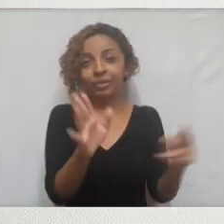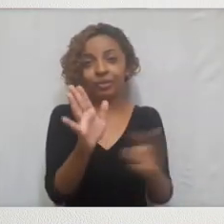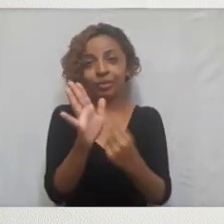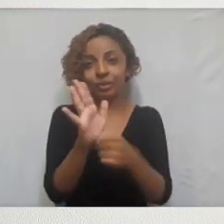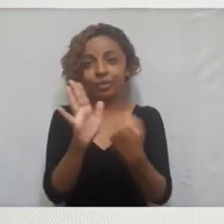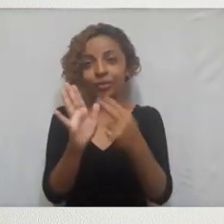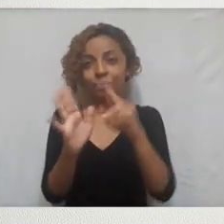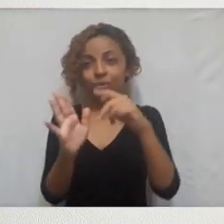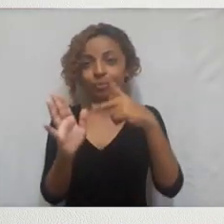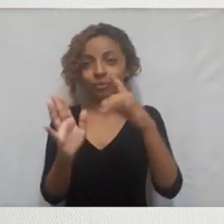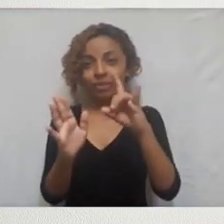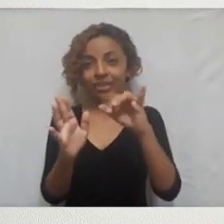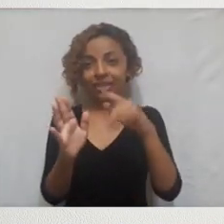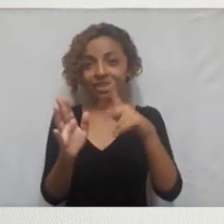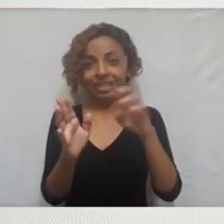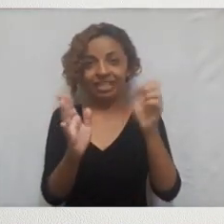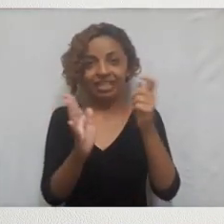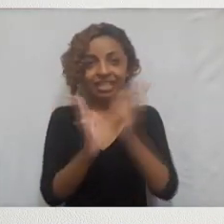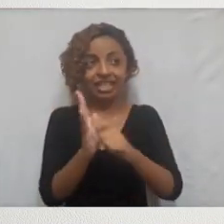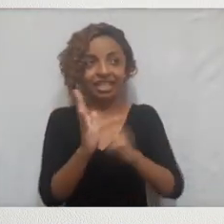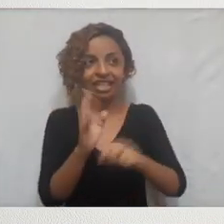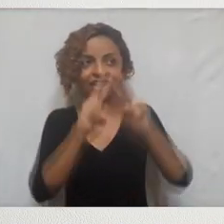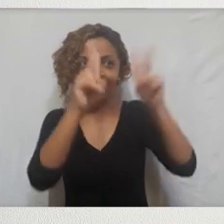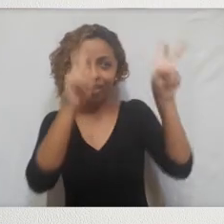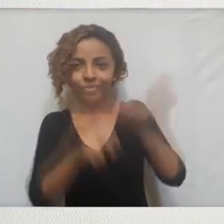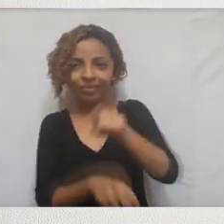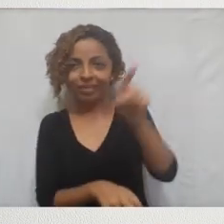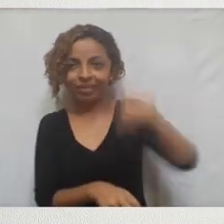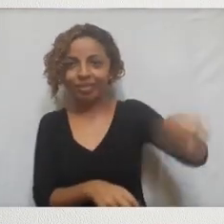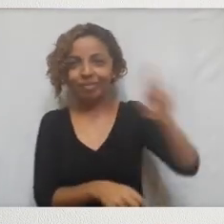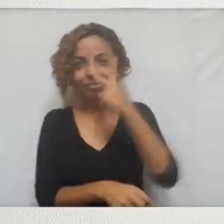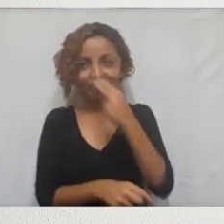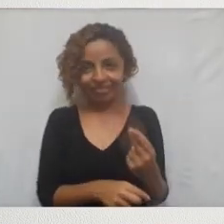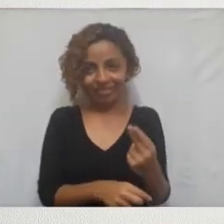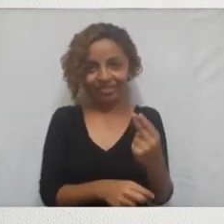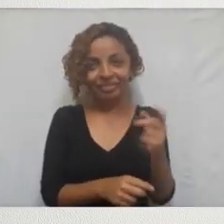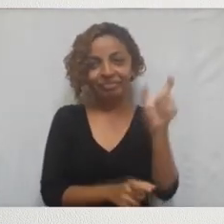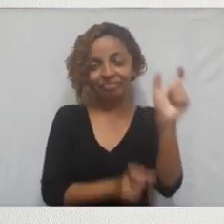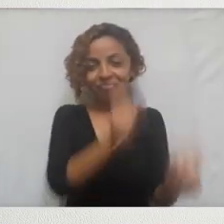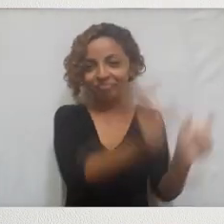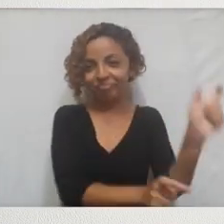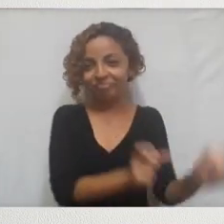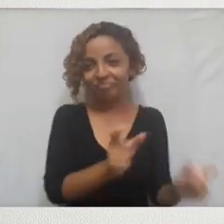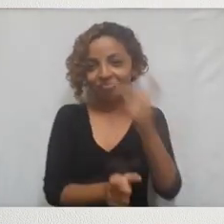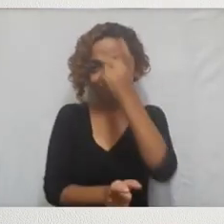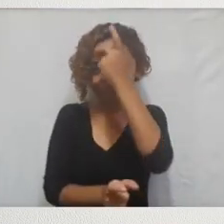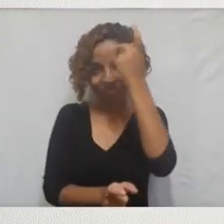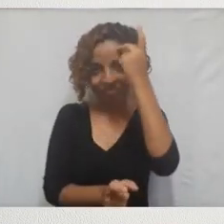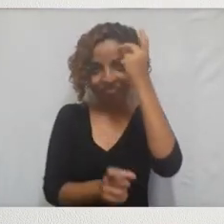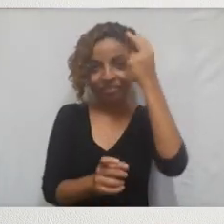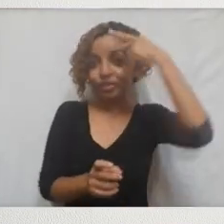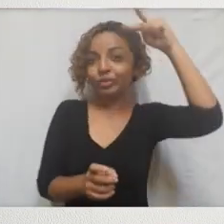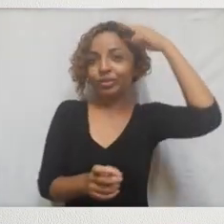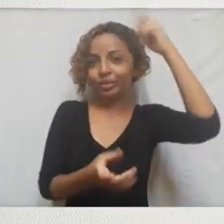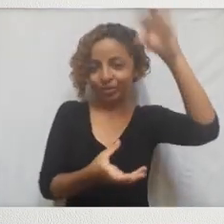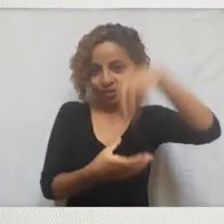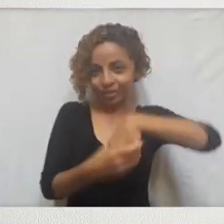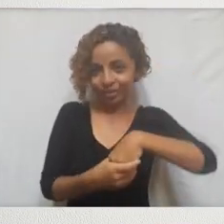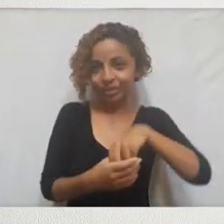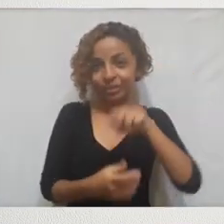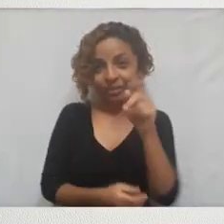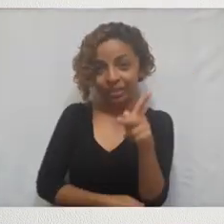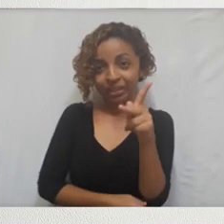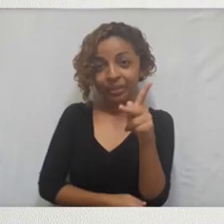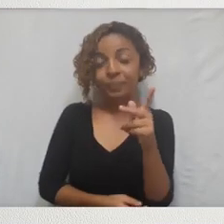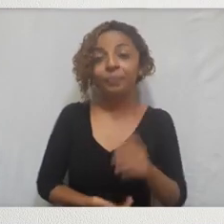Updike tanto escreveu vai ficar muito marcado por essas análises políticas nos próximos meses do contexto da eleição